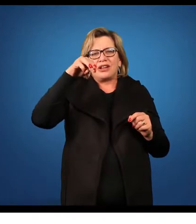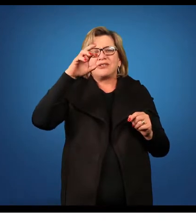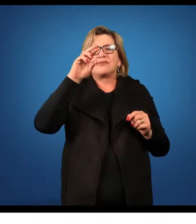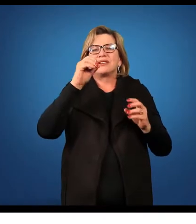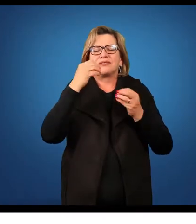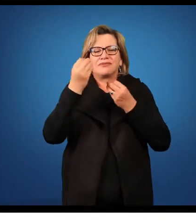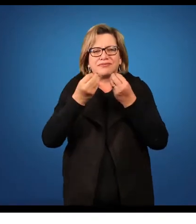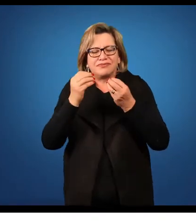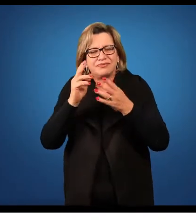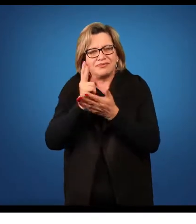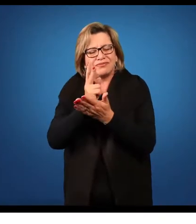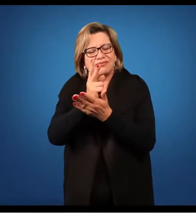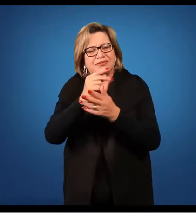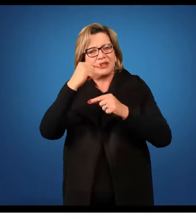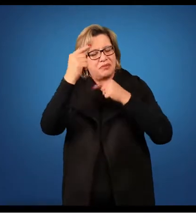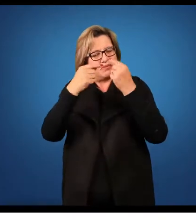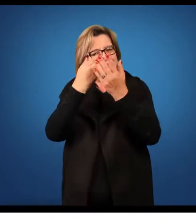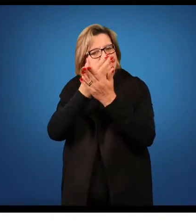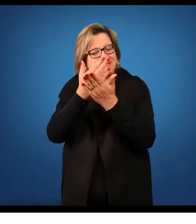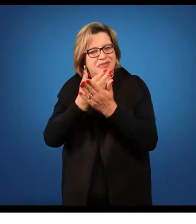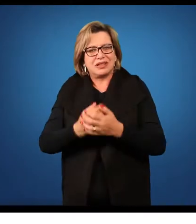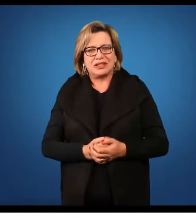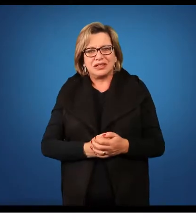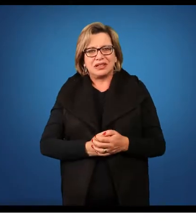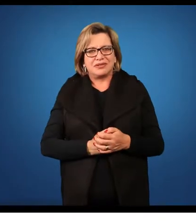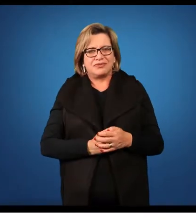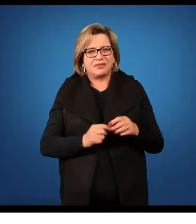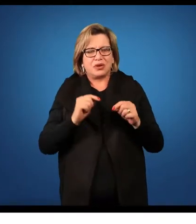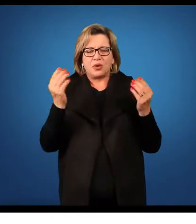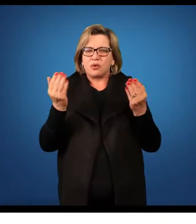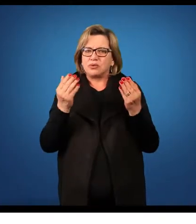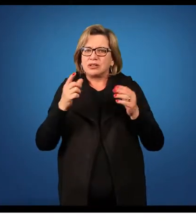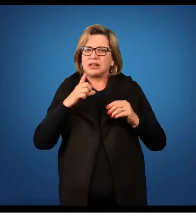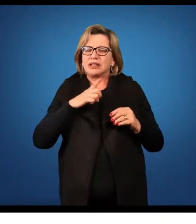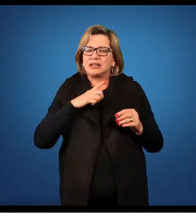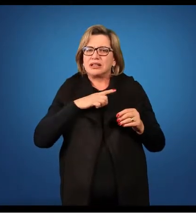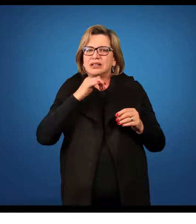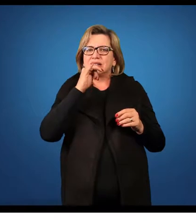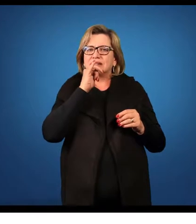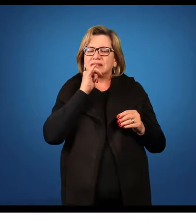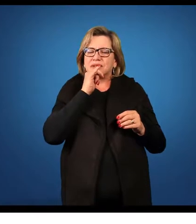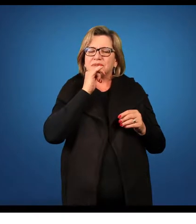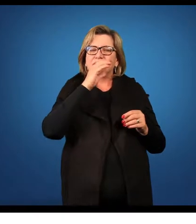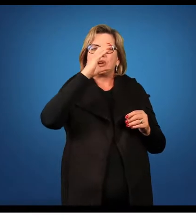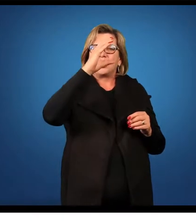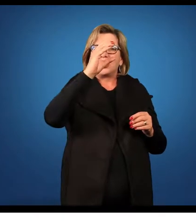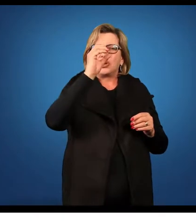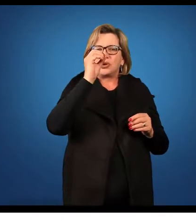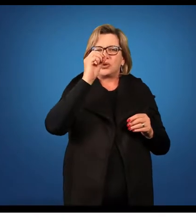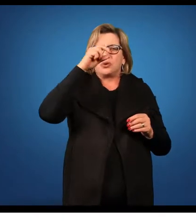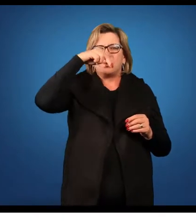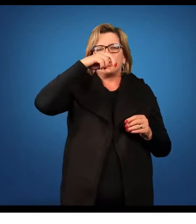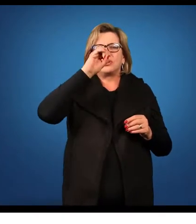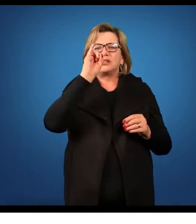do esporófito. Aqui nós temos hoje um exemplo do grupo das coniferófitas. Tudo que nós vemos aqui no contexto